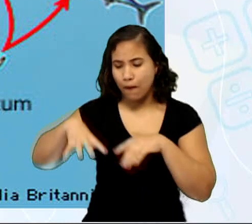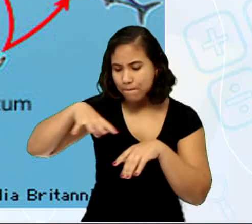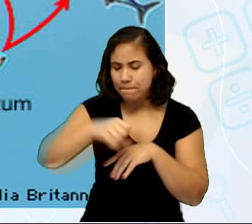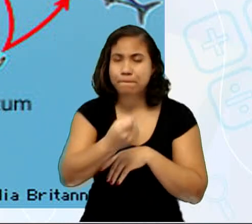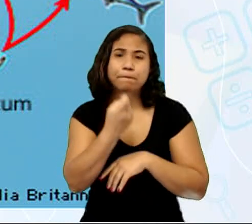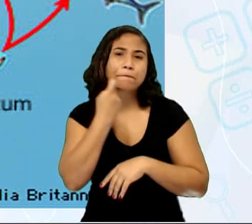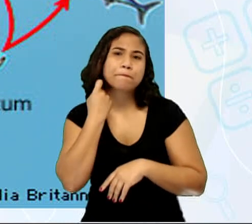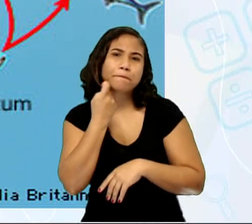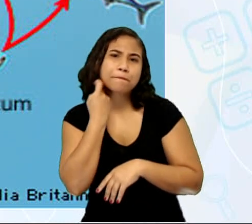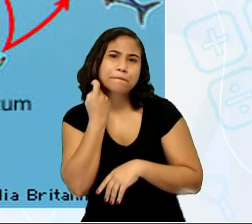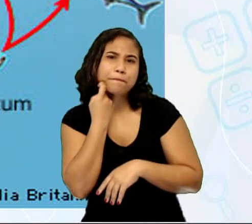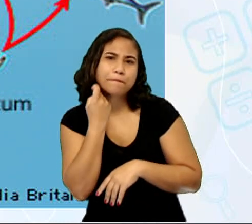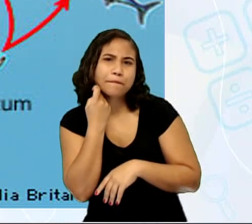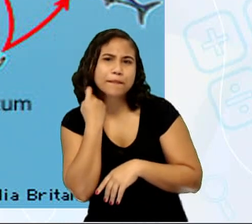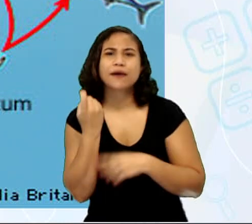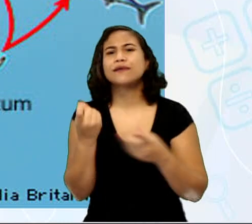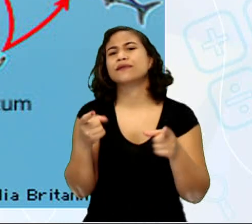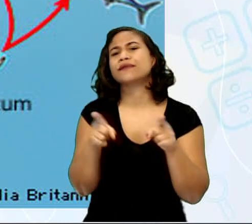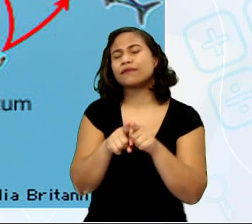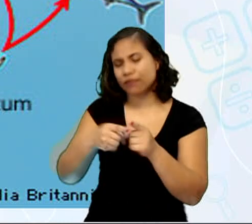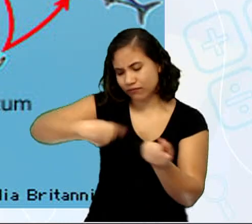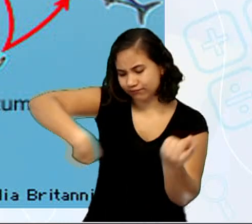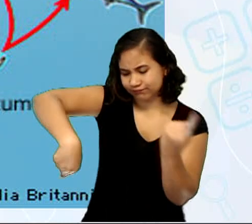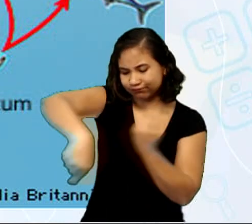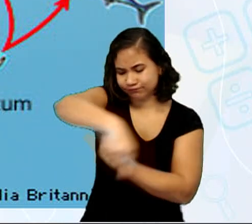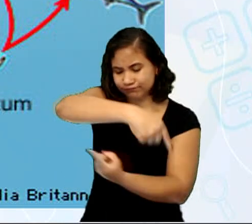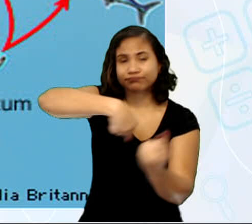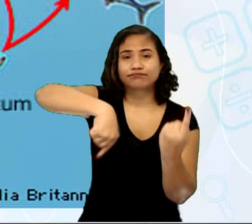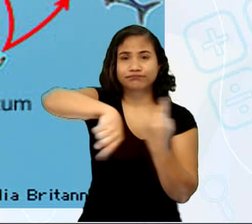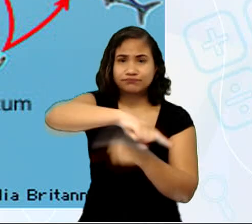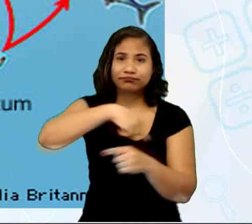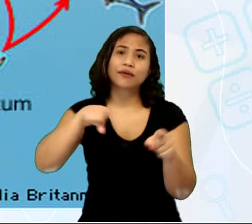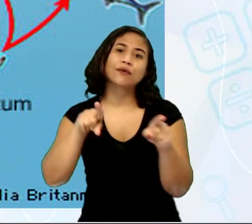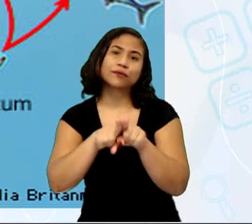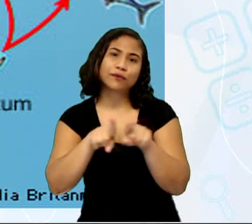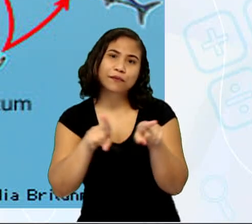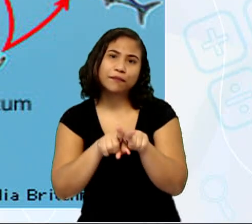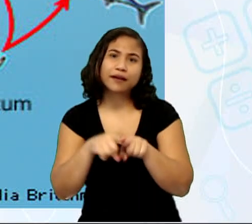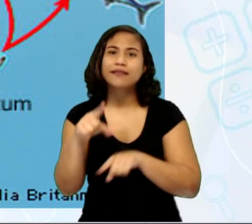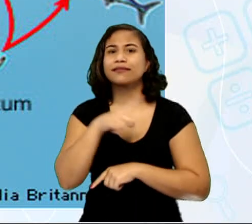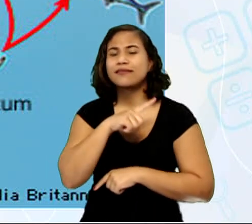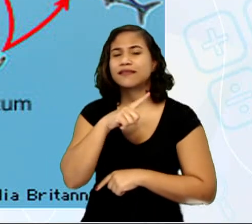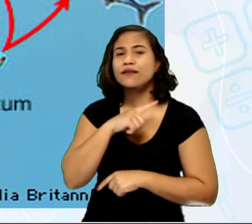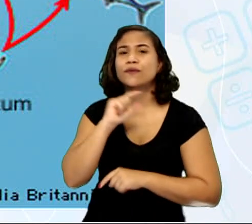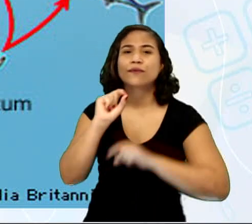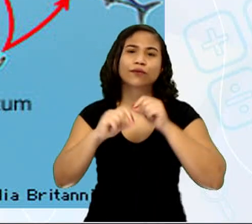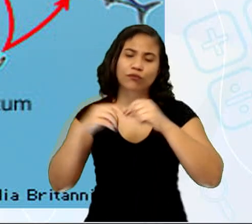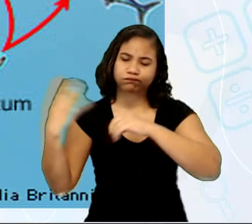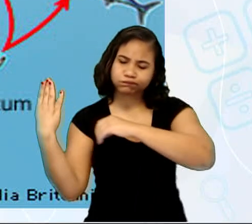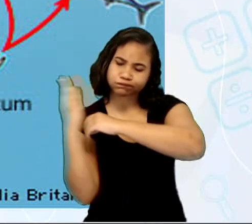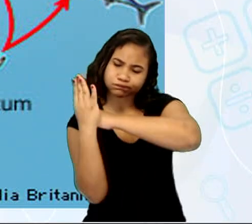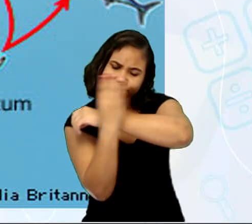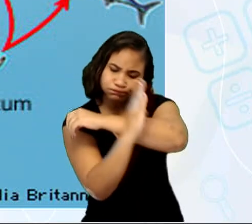O atum se alimenta da cavala. E por contrapartida, também, os tubarões se alimentam do atum.